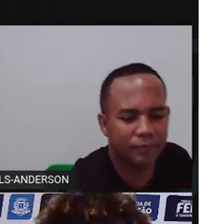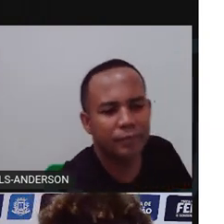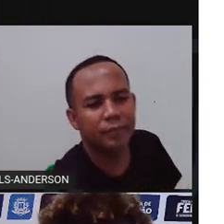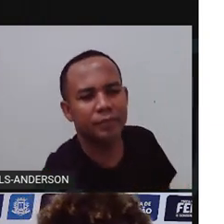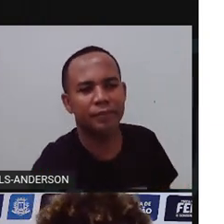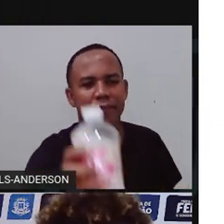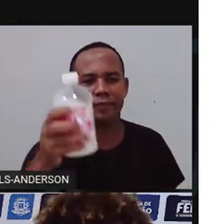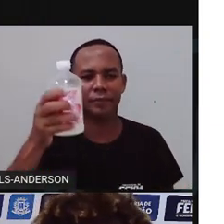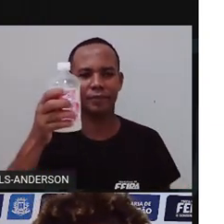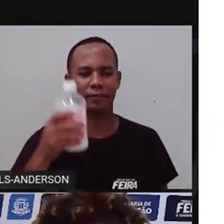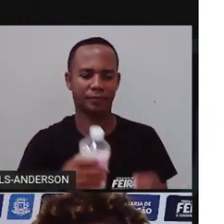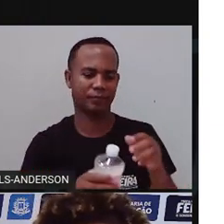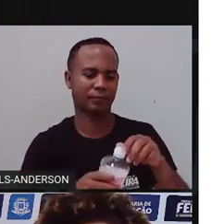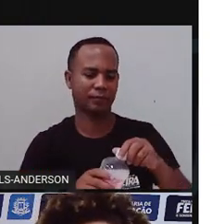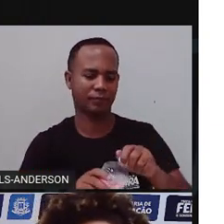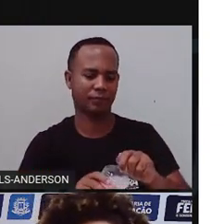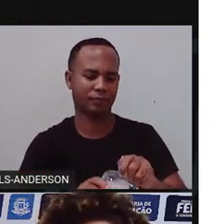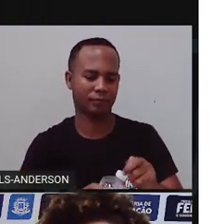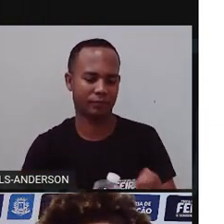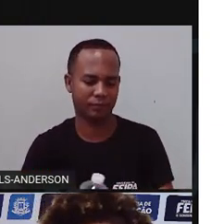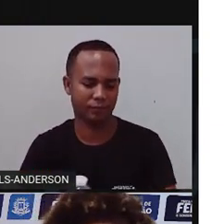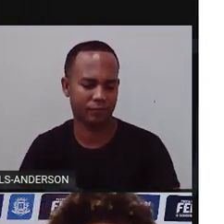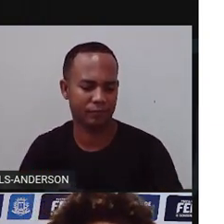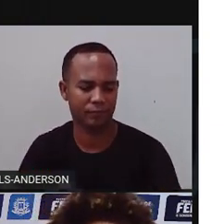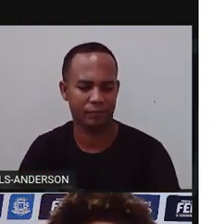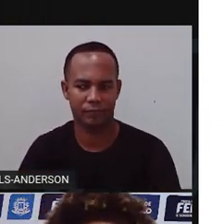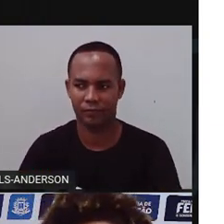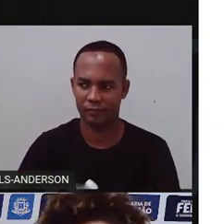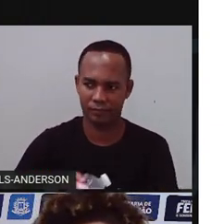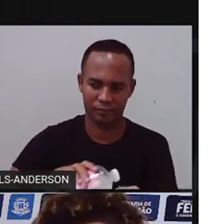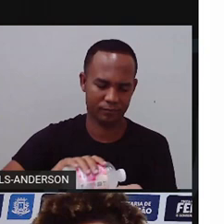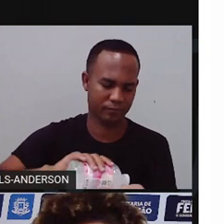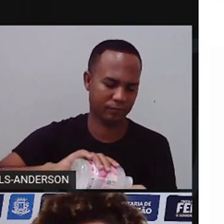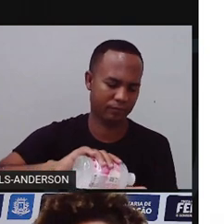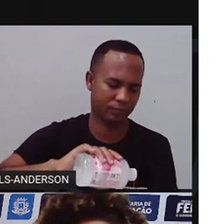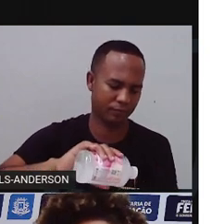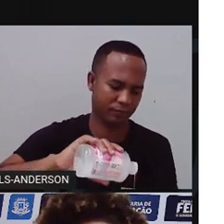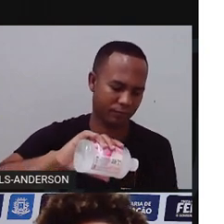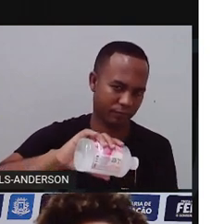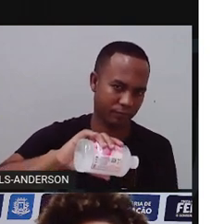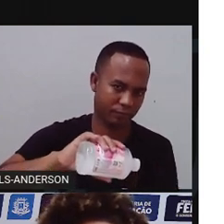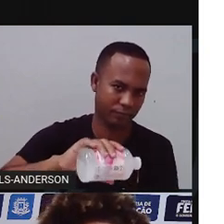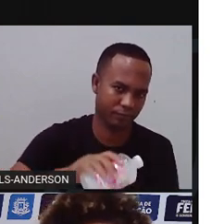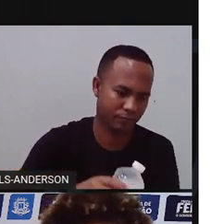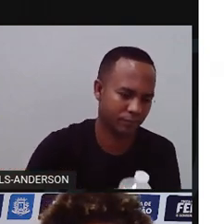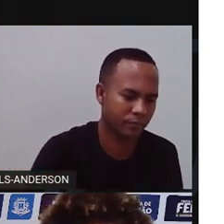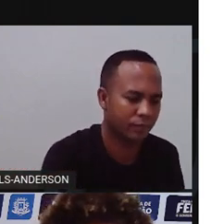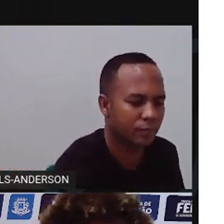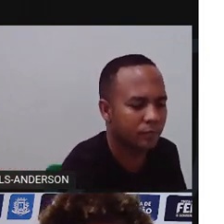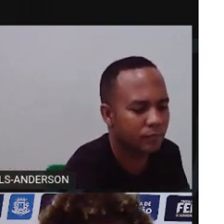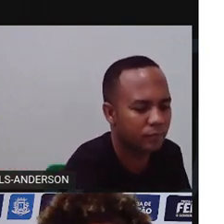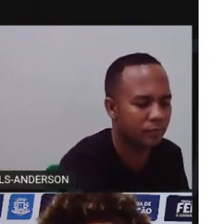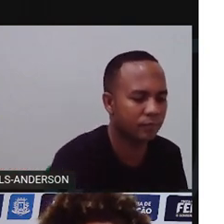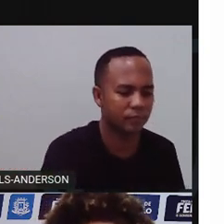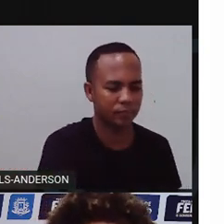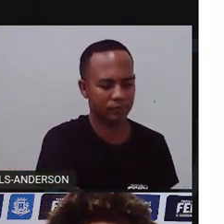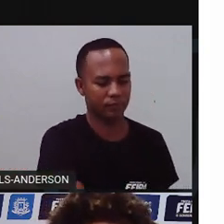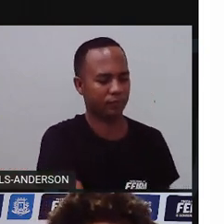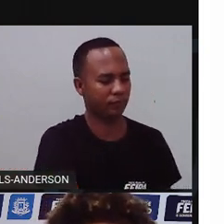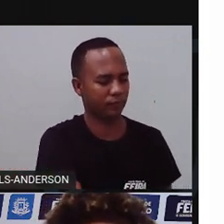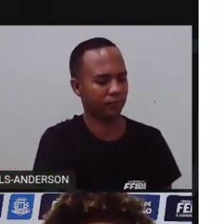usem álcool em gel, e usem o quê? Máscara. Se protejam, tá? Pratique o distanciamento social.